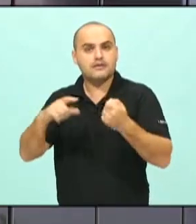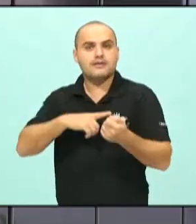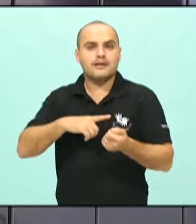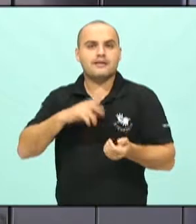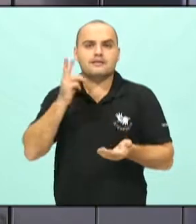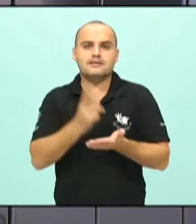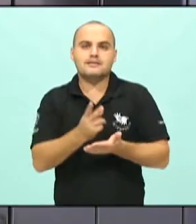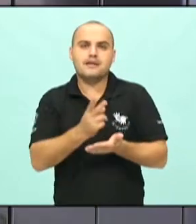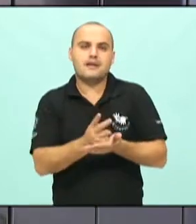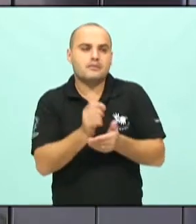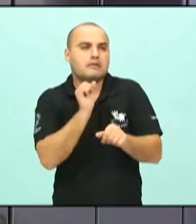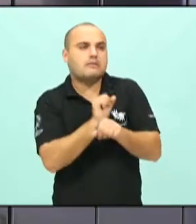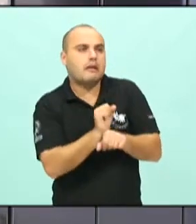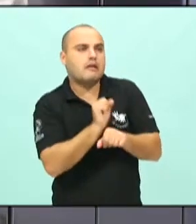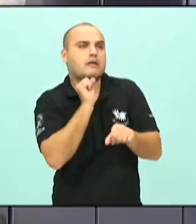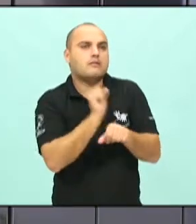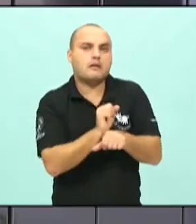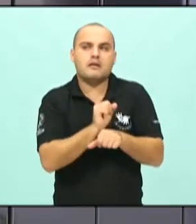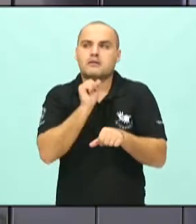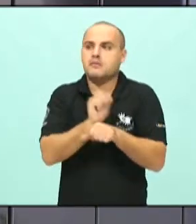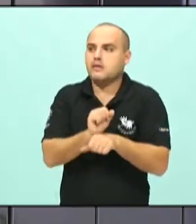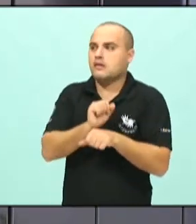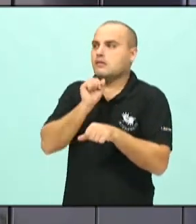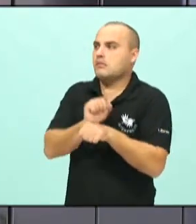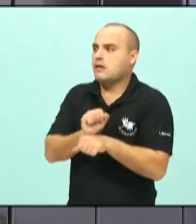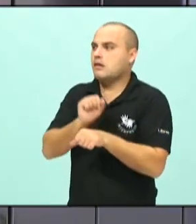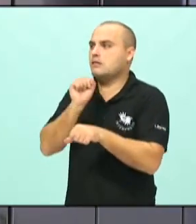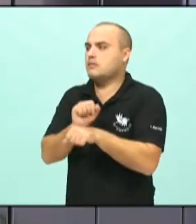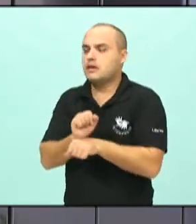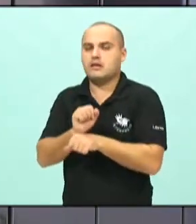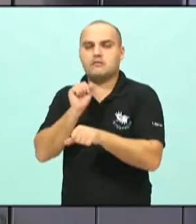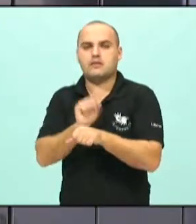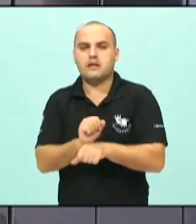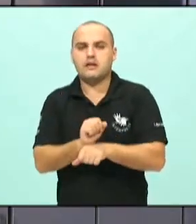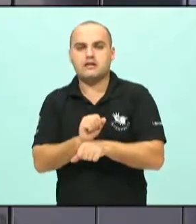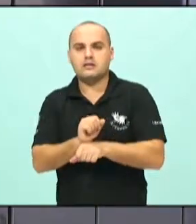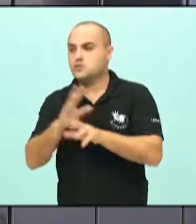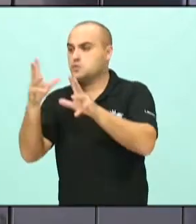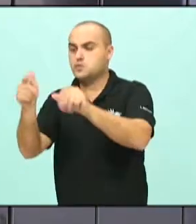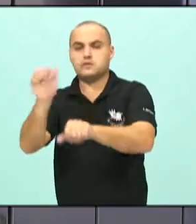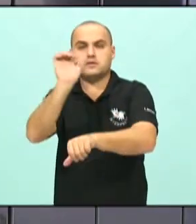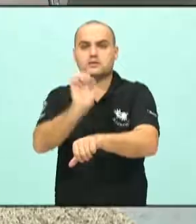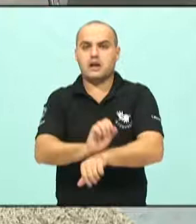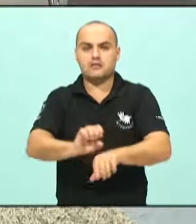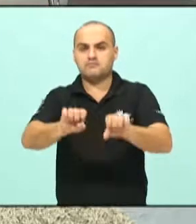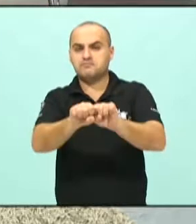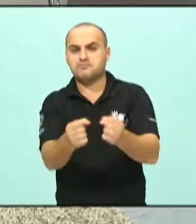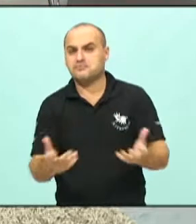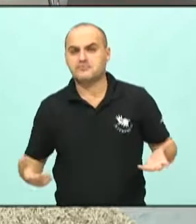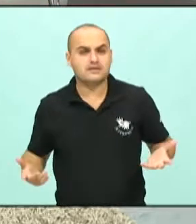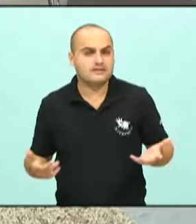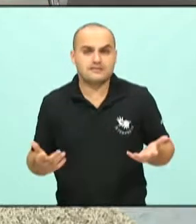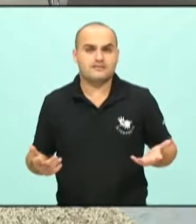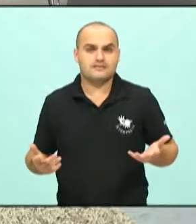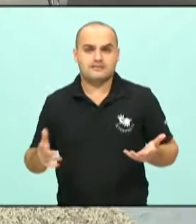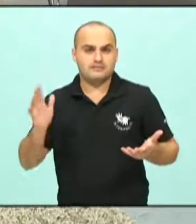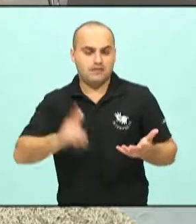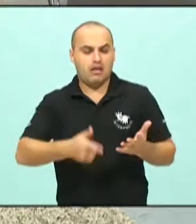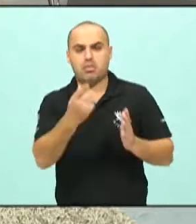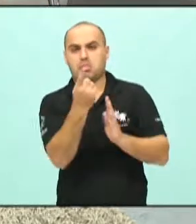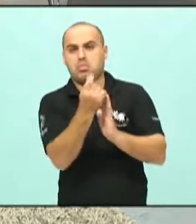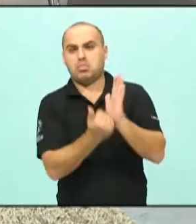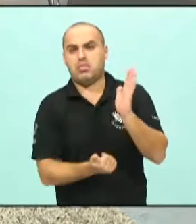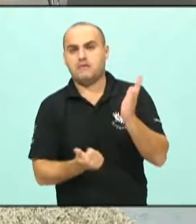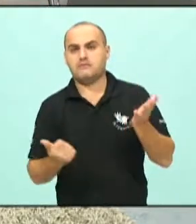na União, com o Pires na mão nos Estados, os Estados estão quebrados. Então é preciso que o recurso